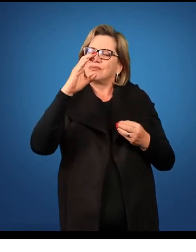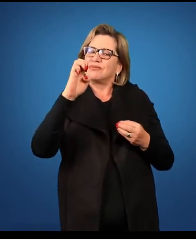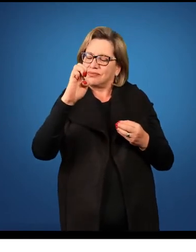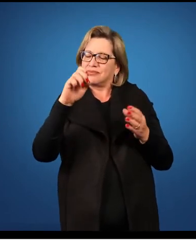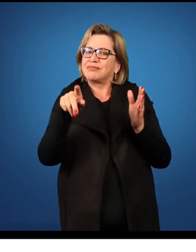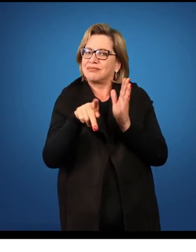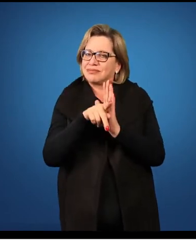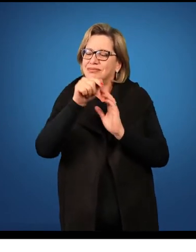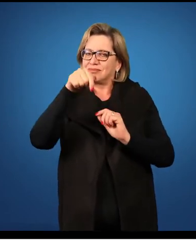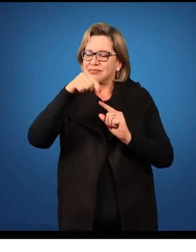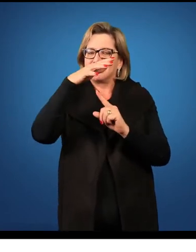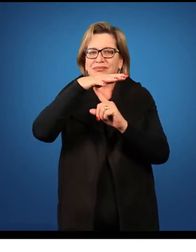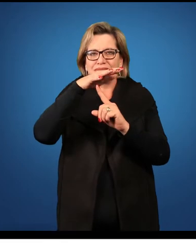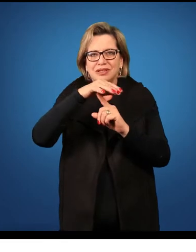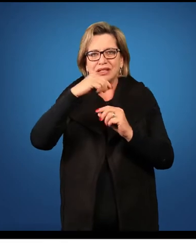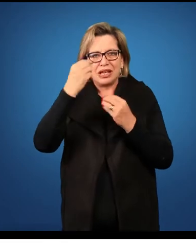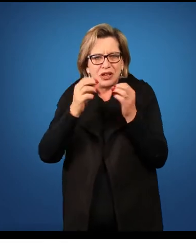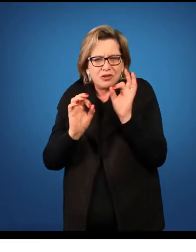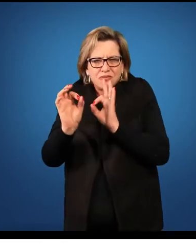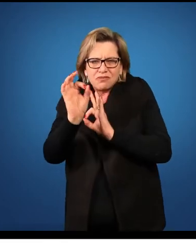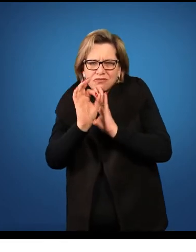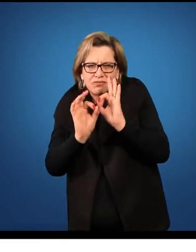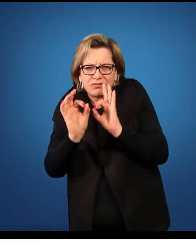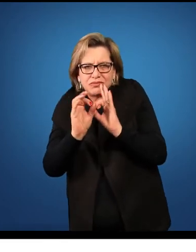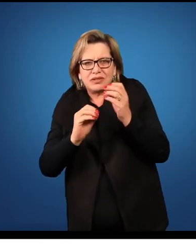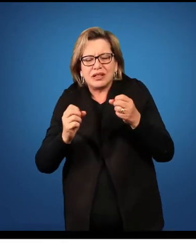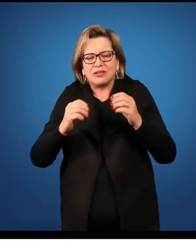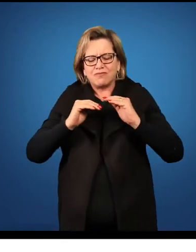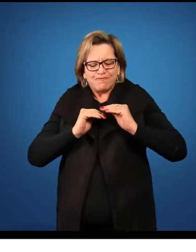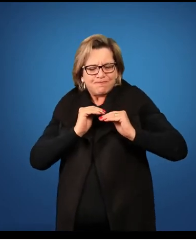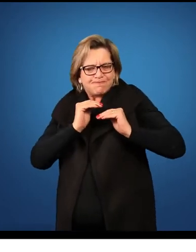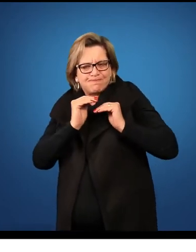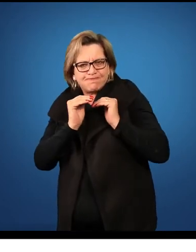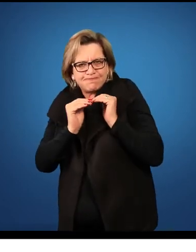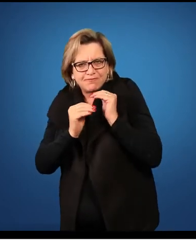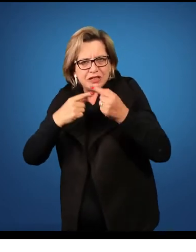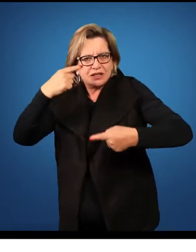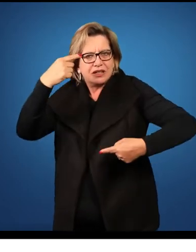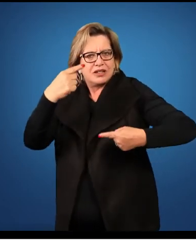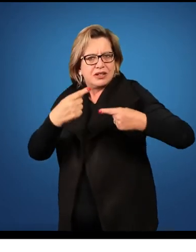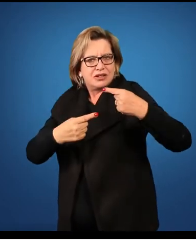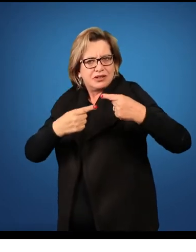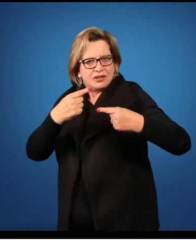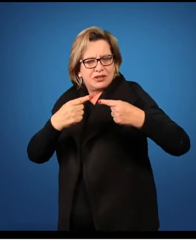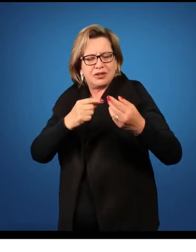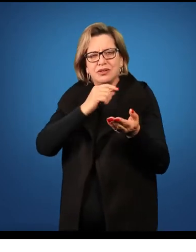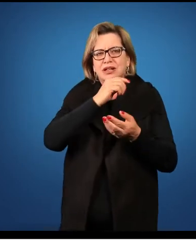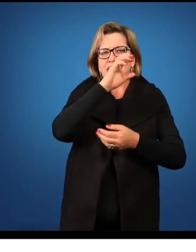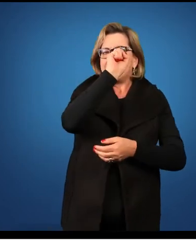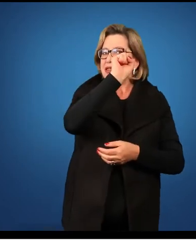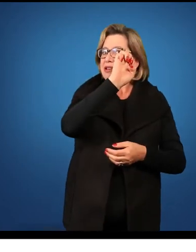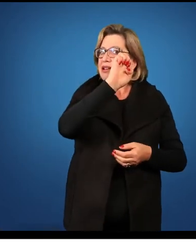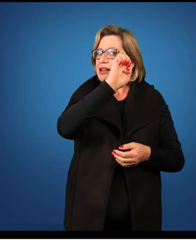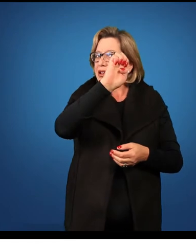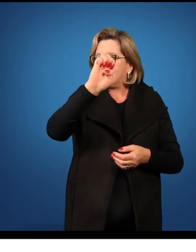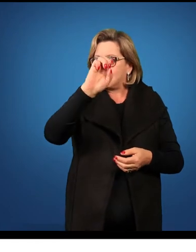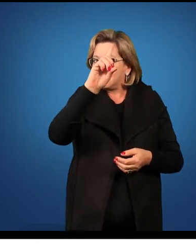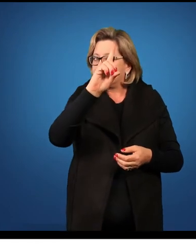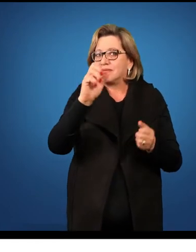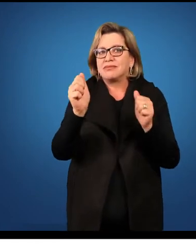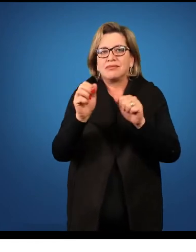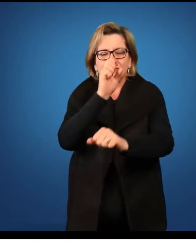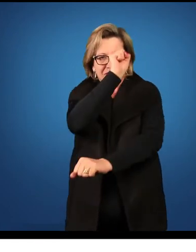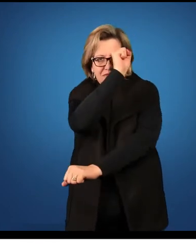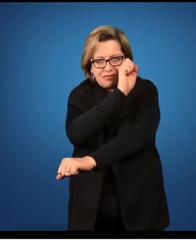é um documento fruto de um processo de discussão entre a Secretaria do Estado de